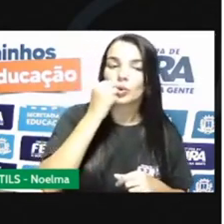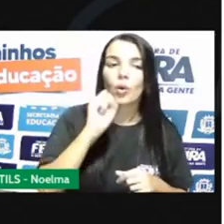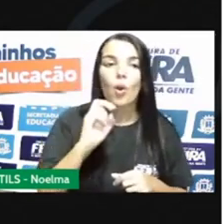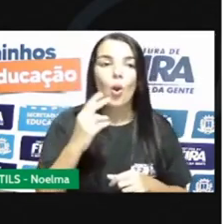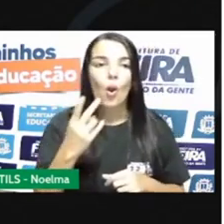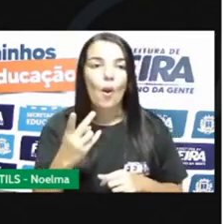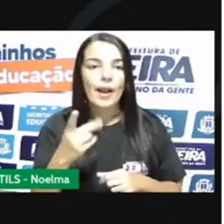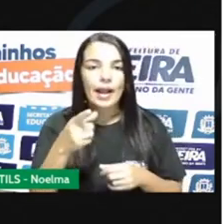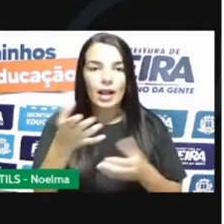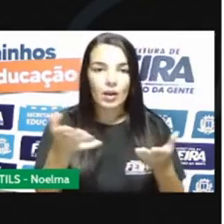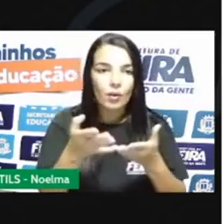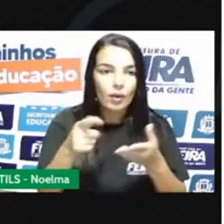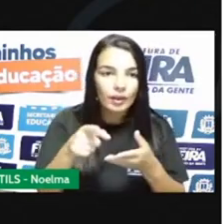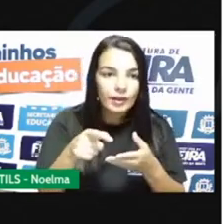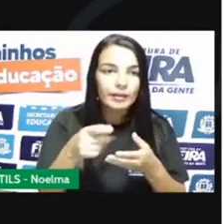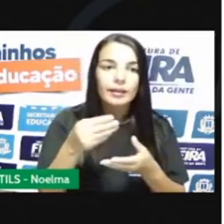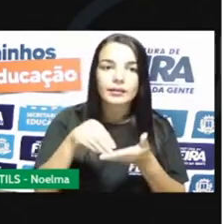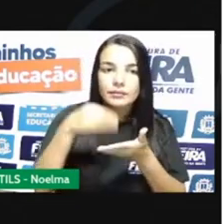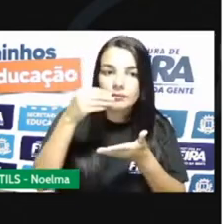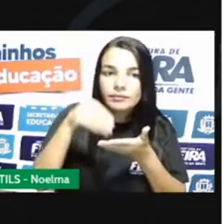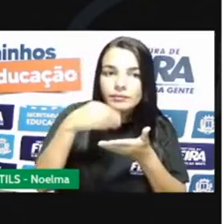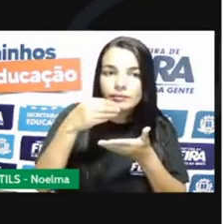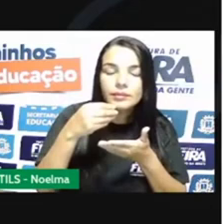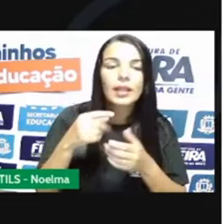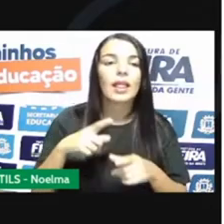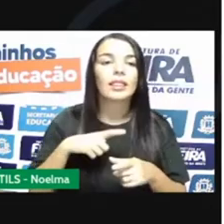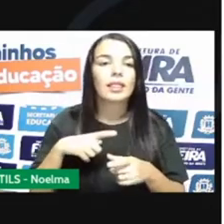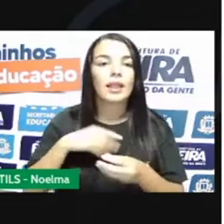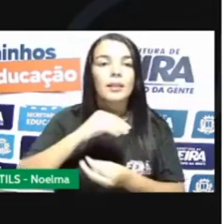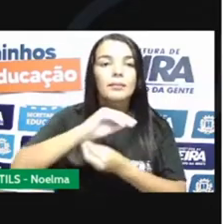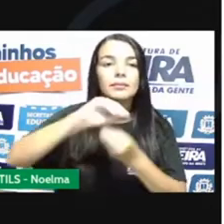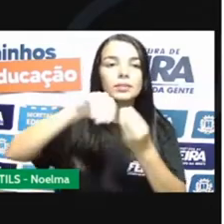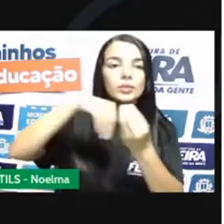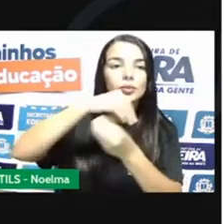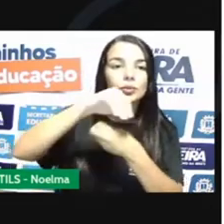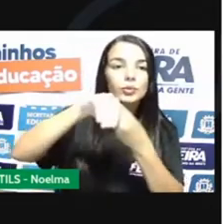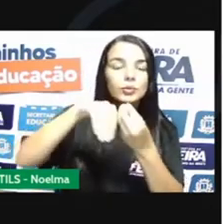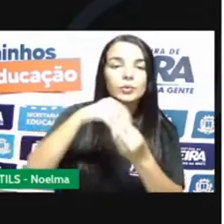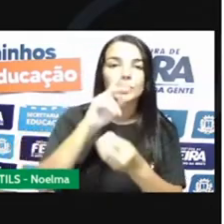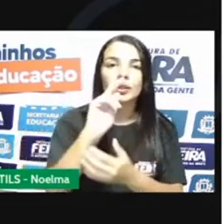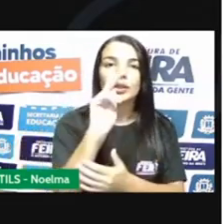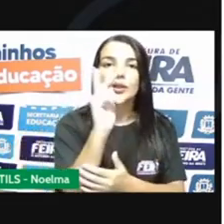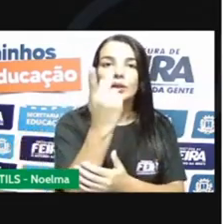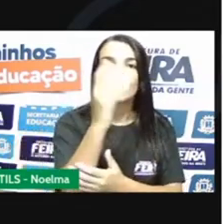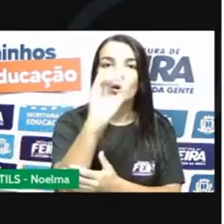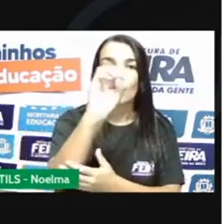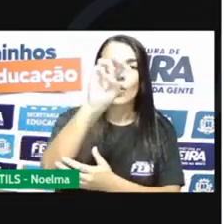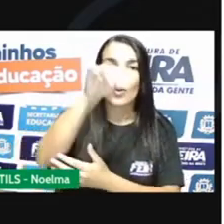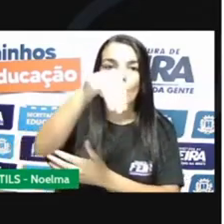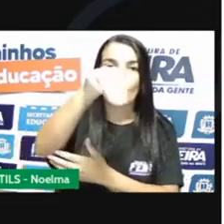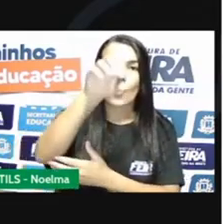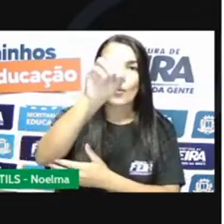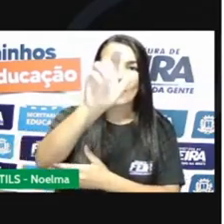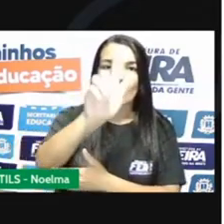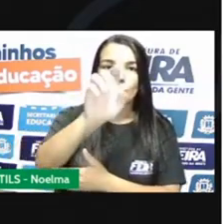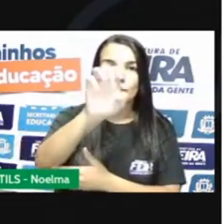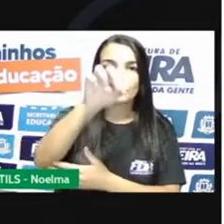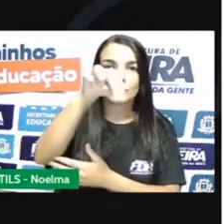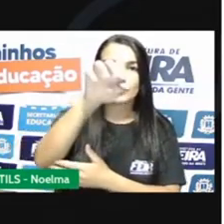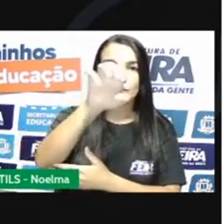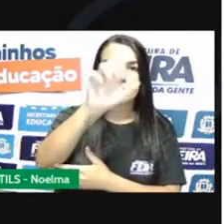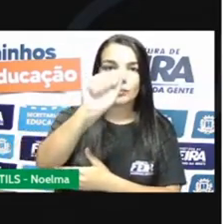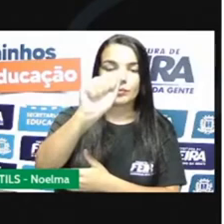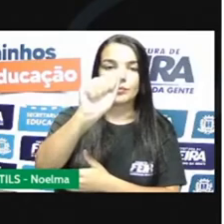homogênea, né? Porque nós misturamos duas ou mais substâncias e se transformou em uma só,